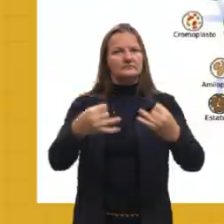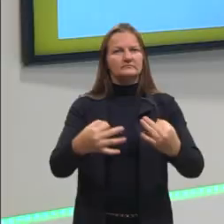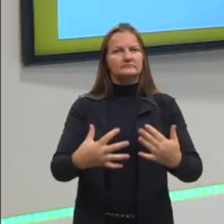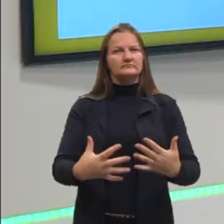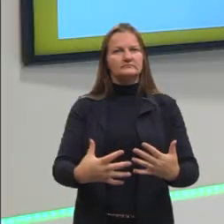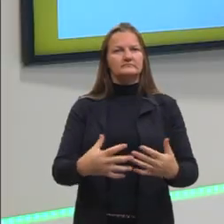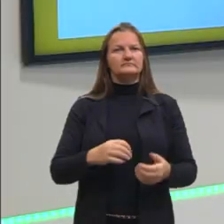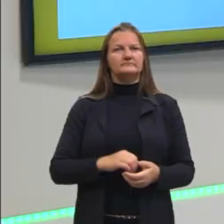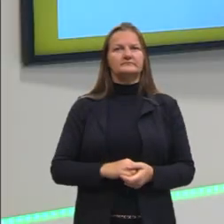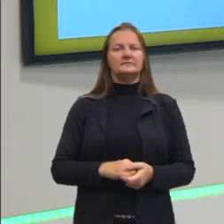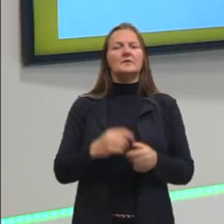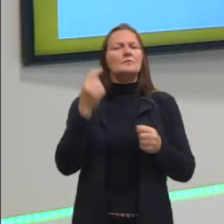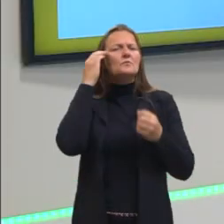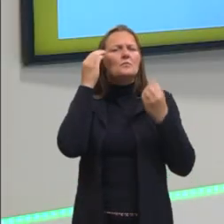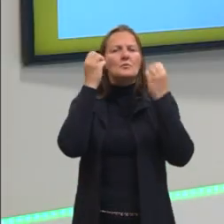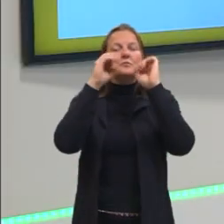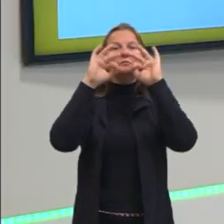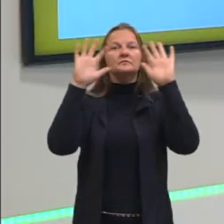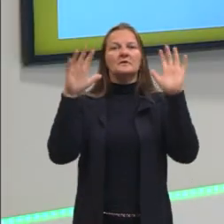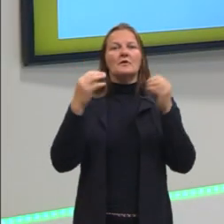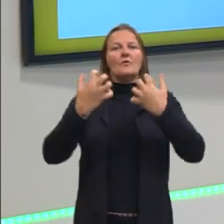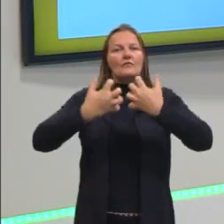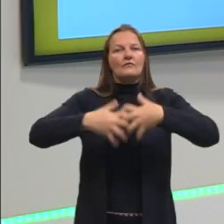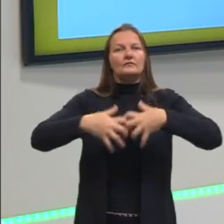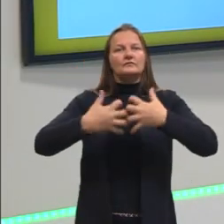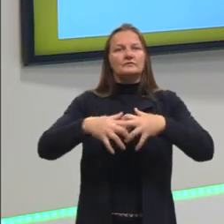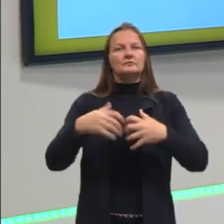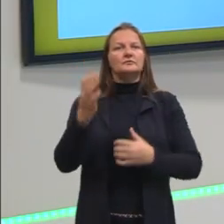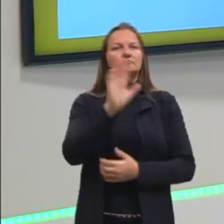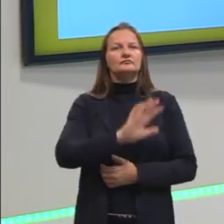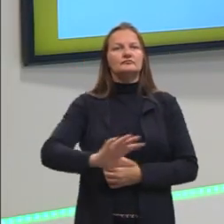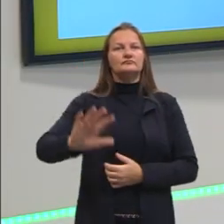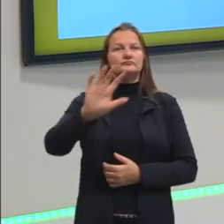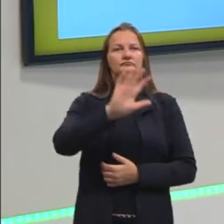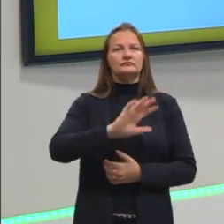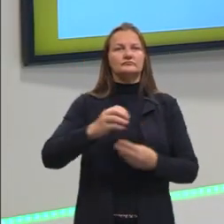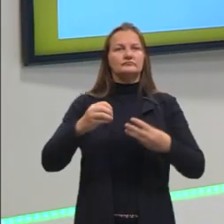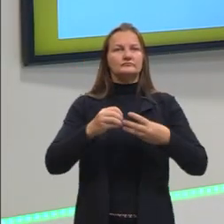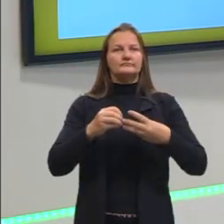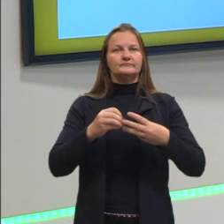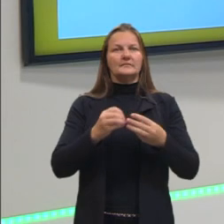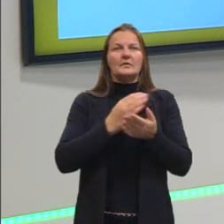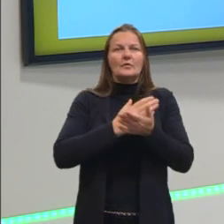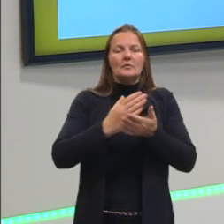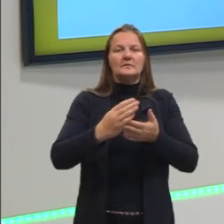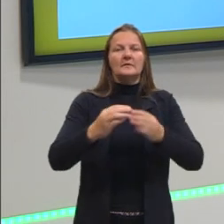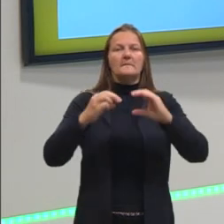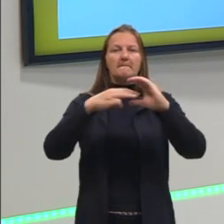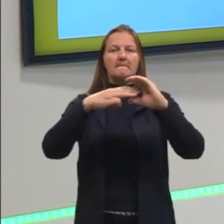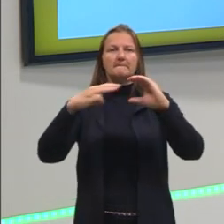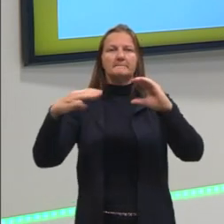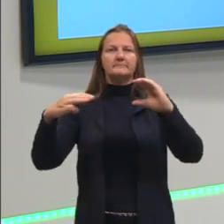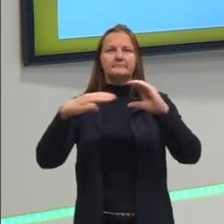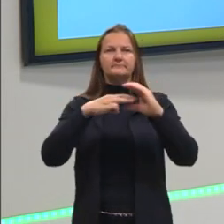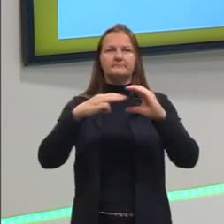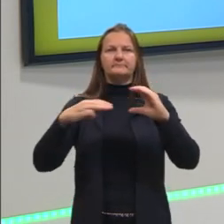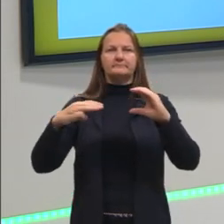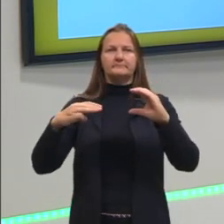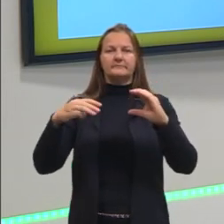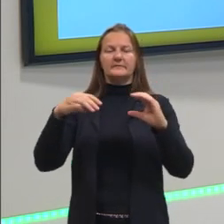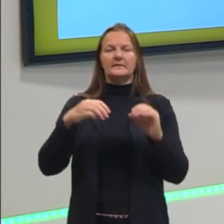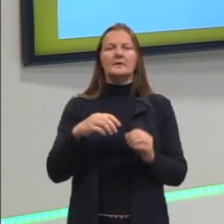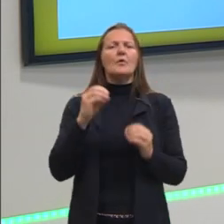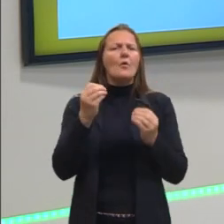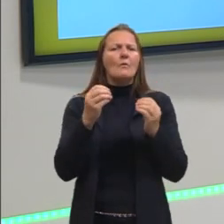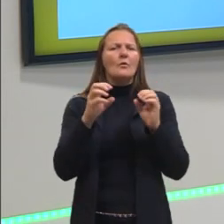Até para poder entender melhor o funcionamento da célula. Vamos começar aqui pela mitocôndria. Olha o